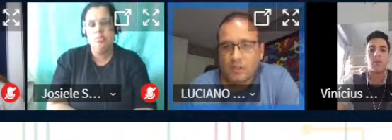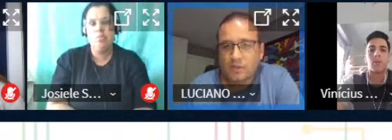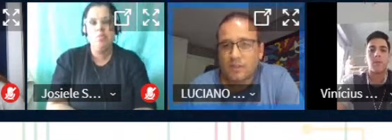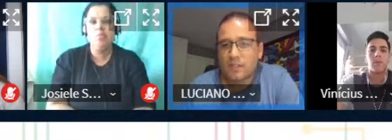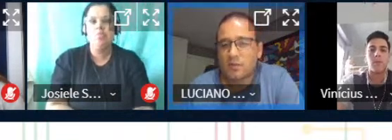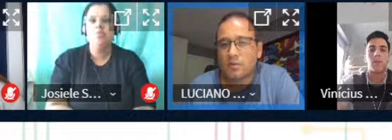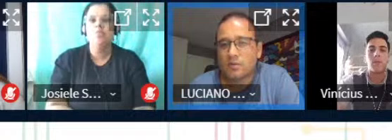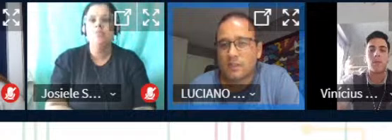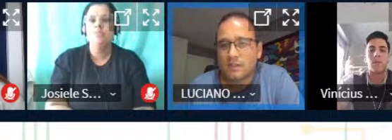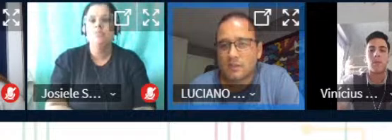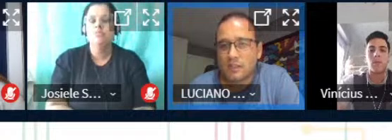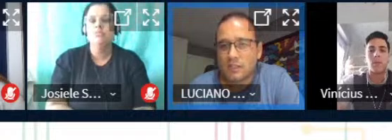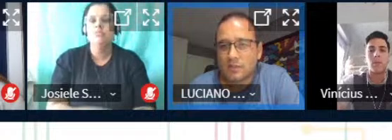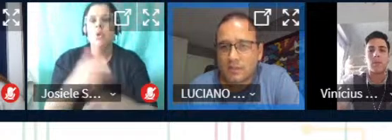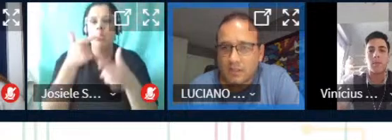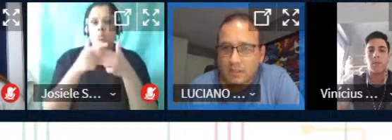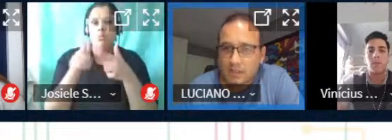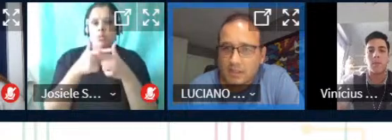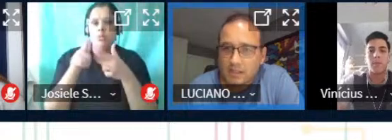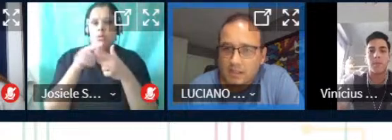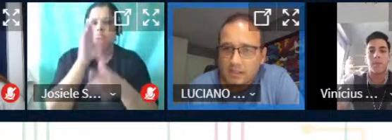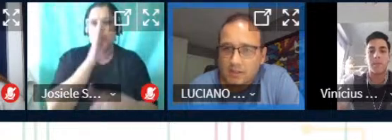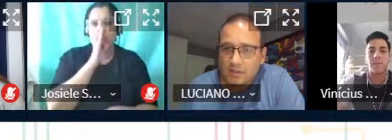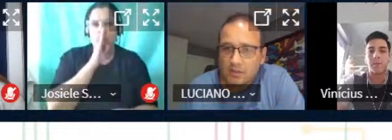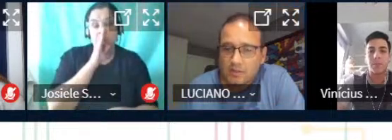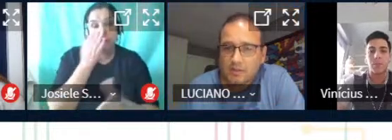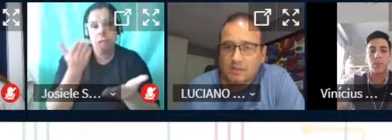um pouquinho no final Vinícius ali não sei